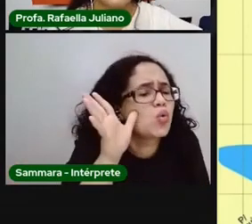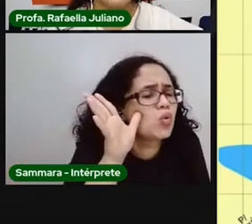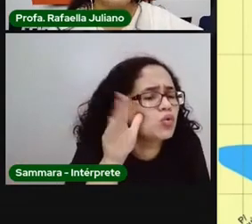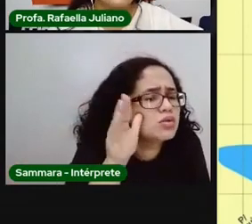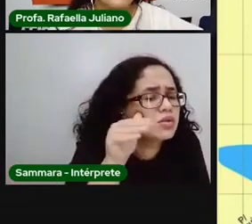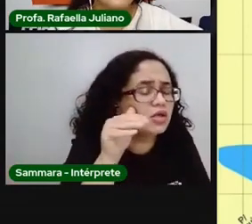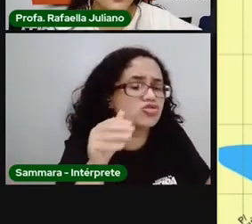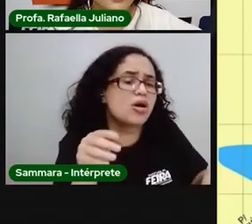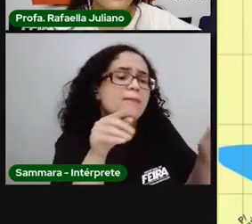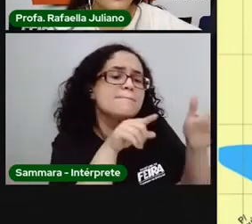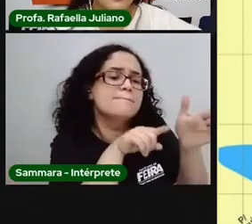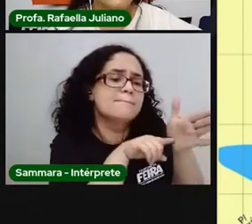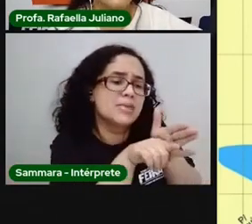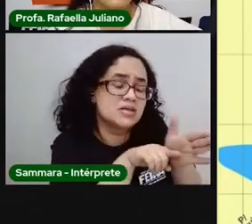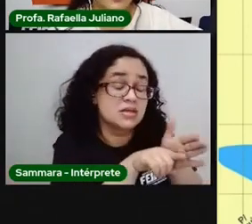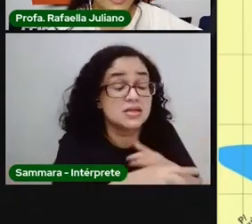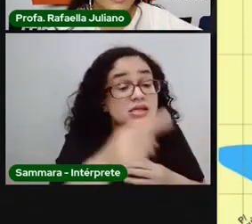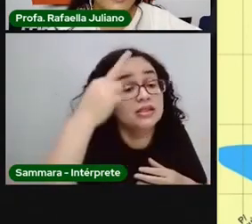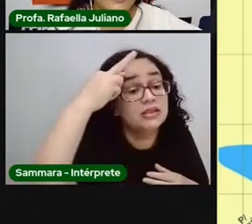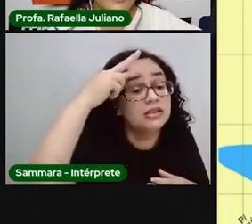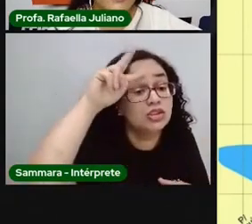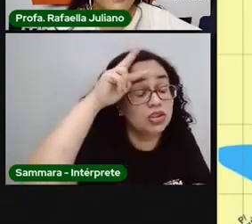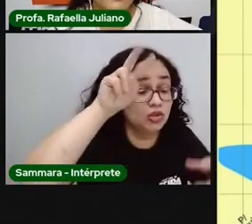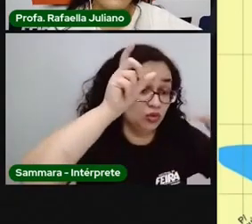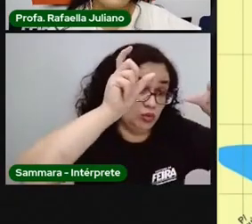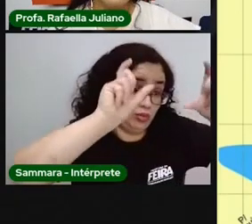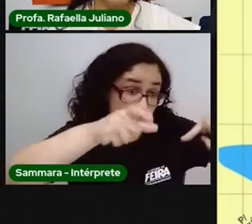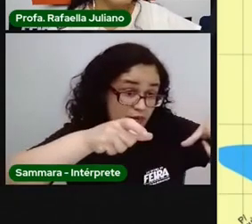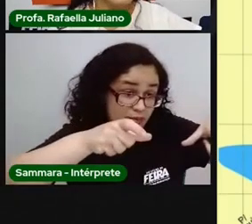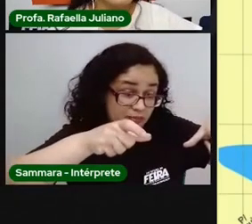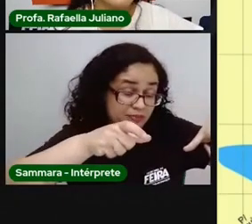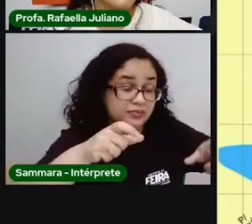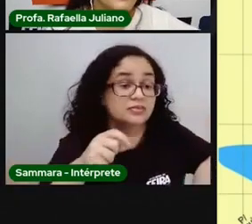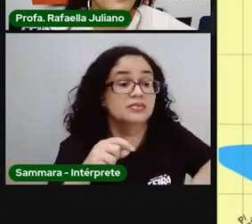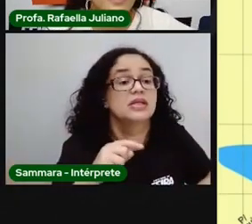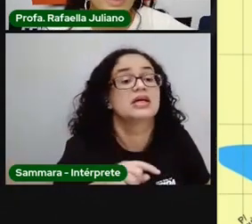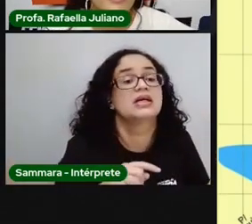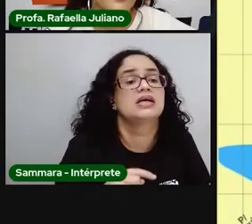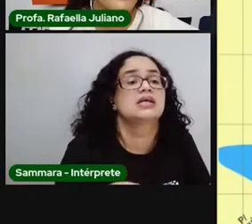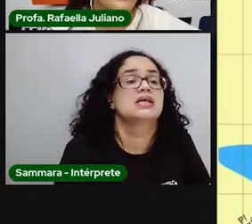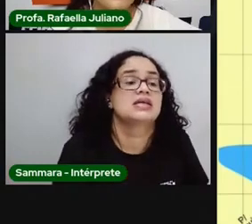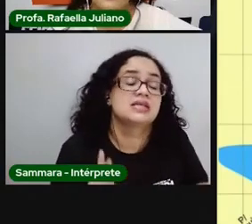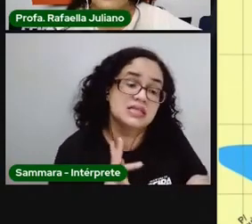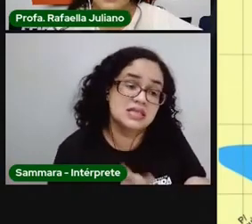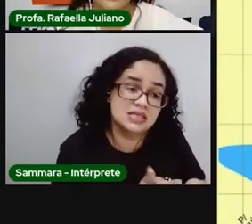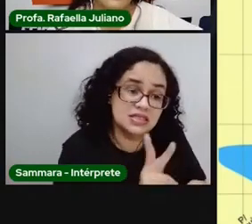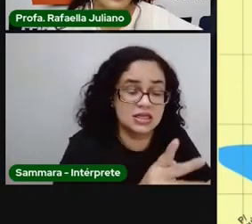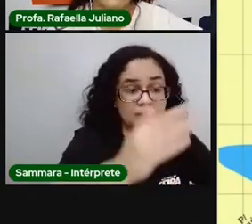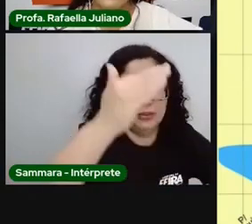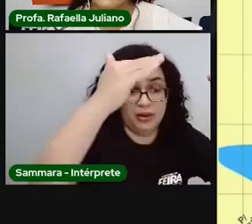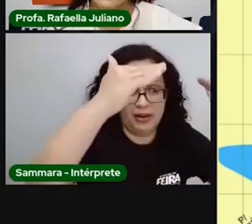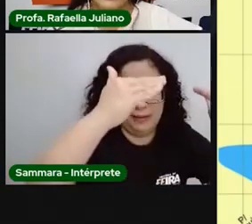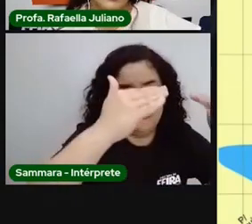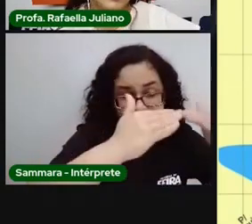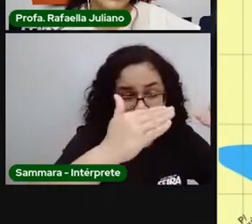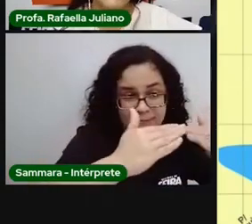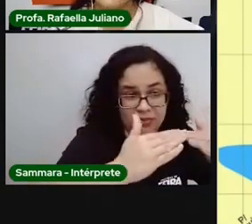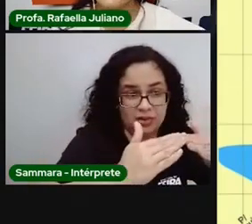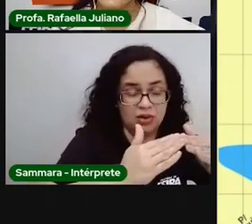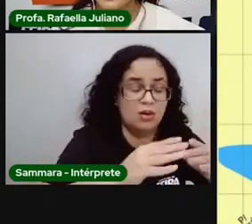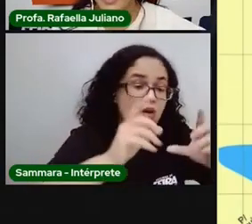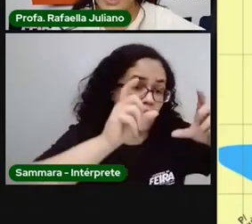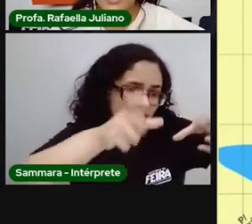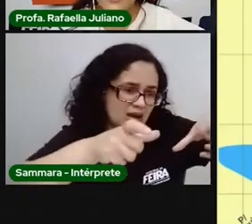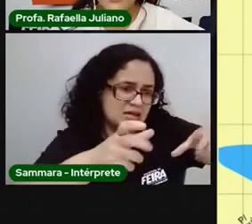coisa sobre a história do bairro onde mora? Vocês sempre moraram no mesmo bairro a vida toda?